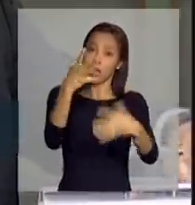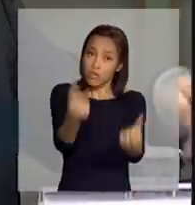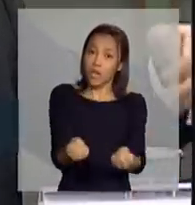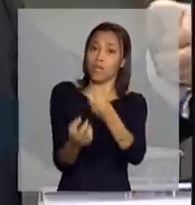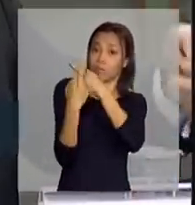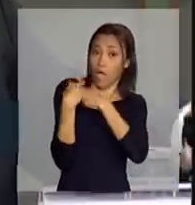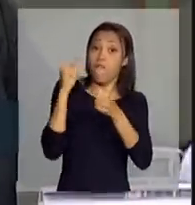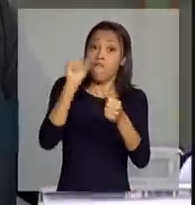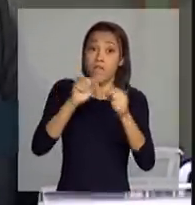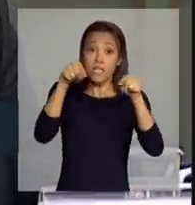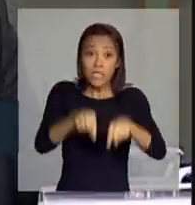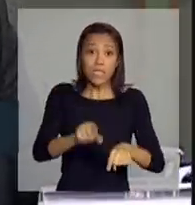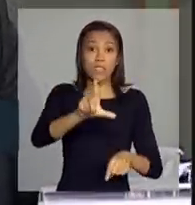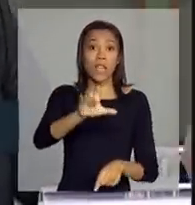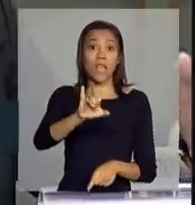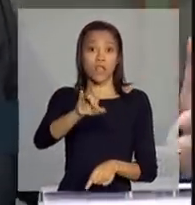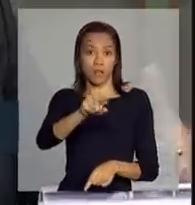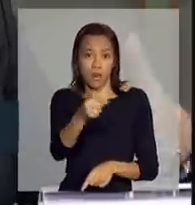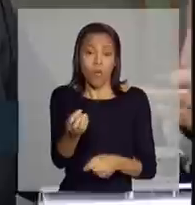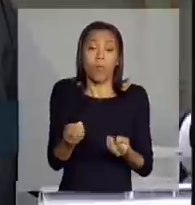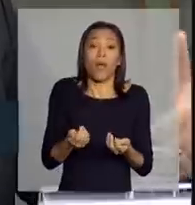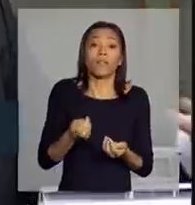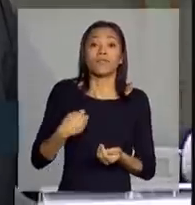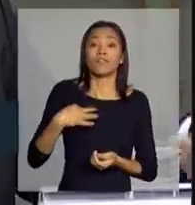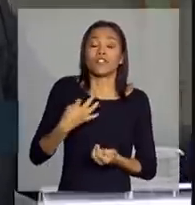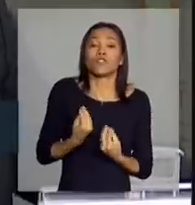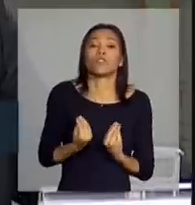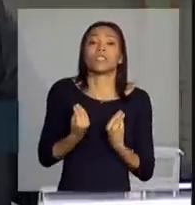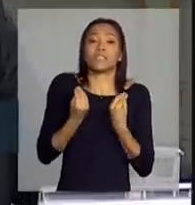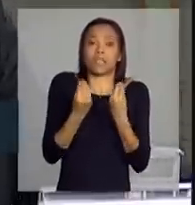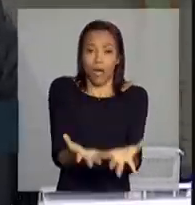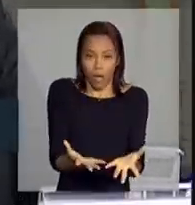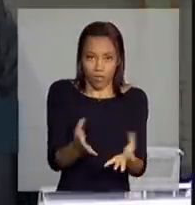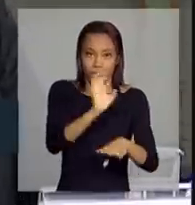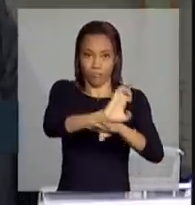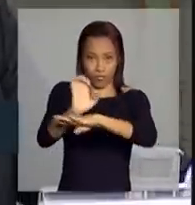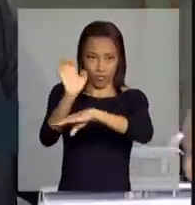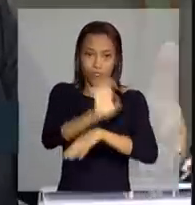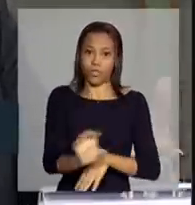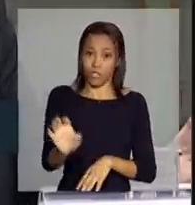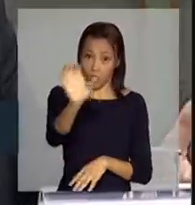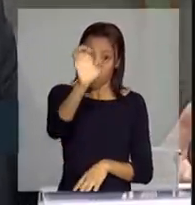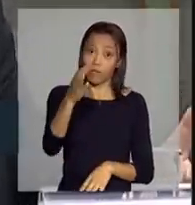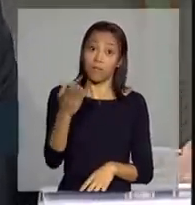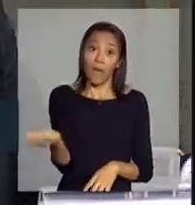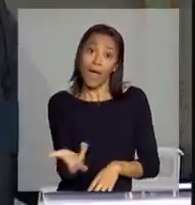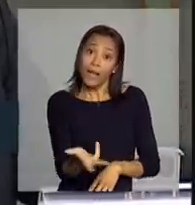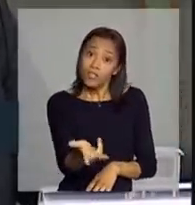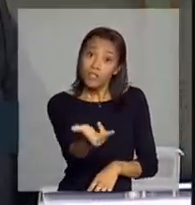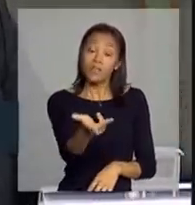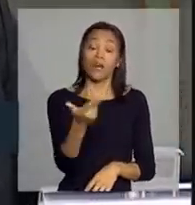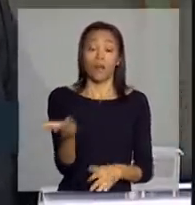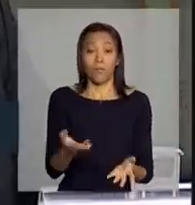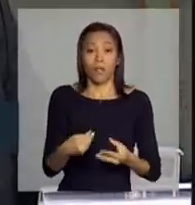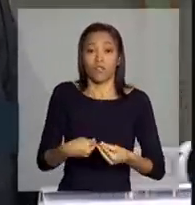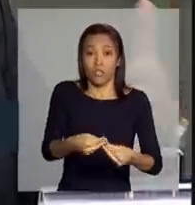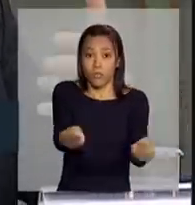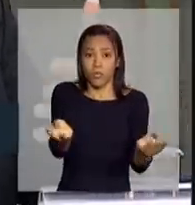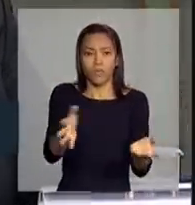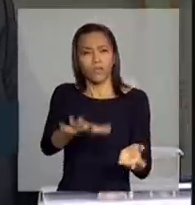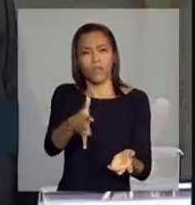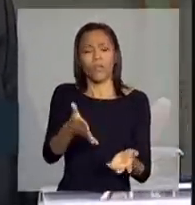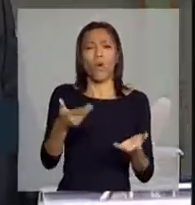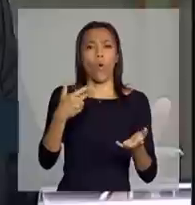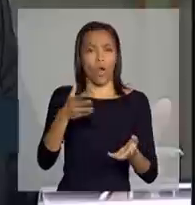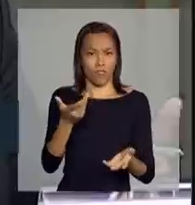leilão como doação para o Estado, quer dizer, isso vai ajudar para agilizar, e nós estamos fazendo, hoje, deve sair, nós